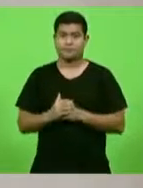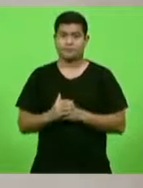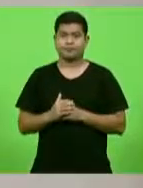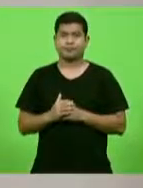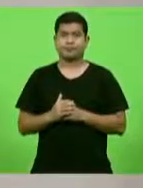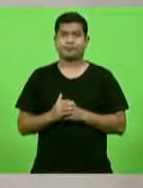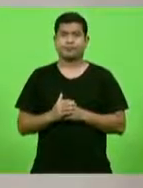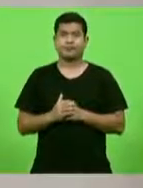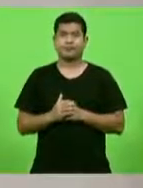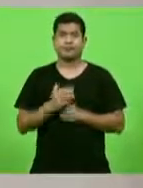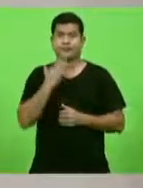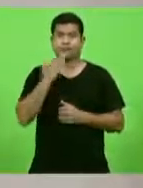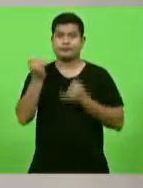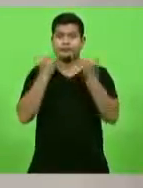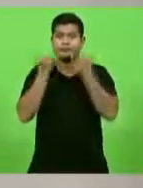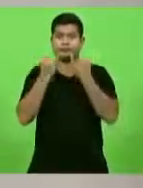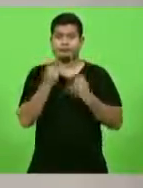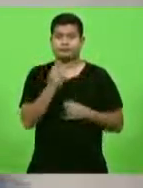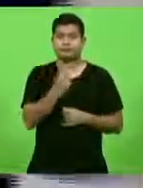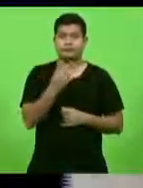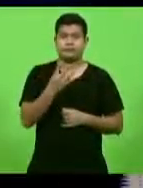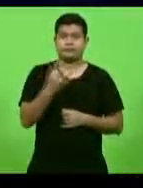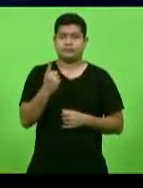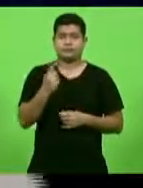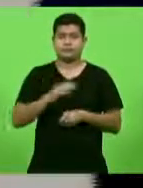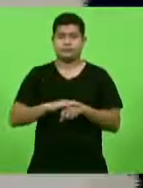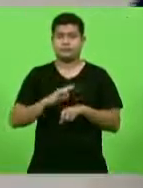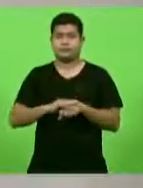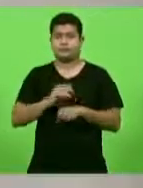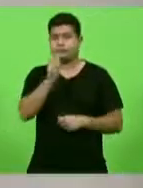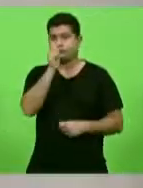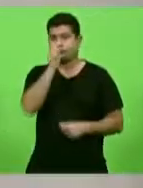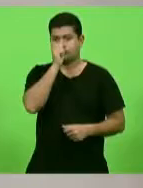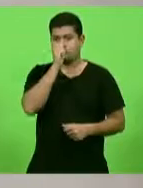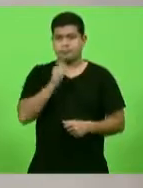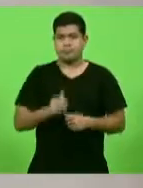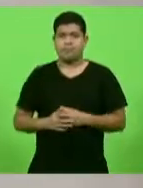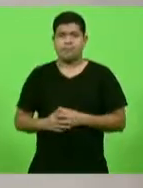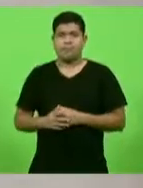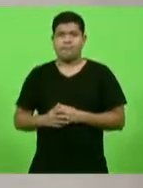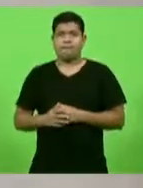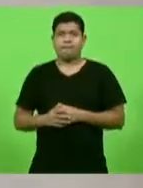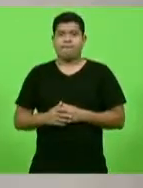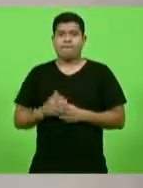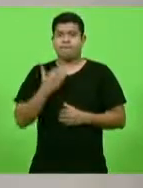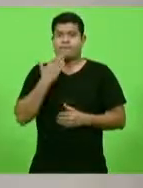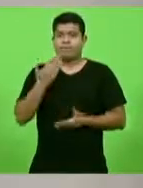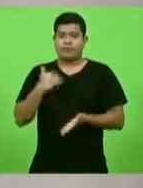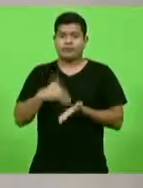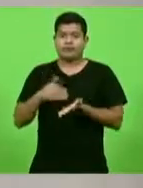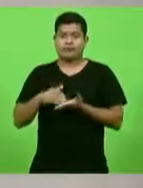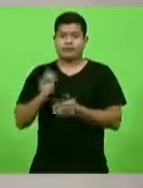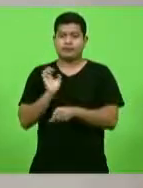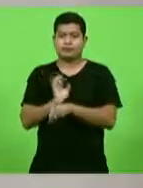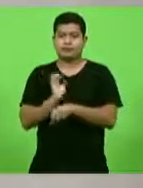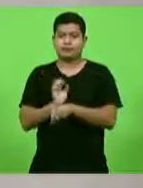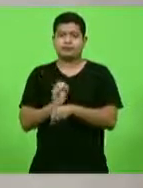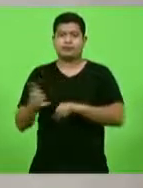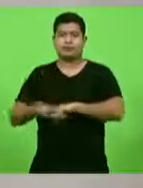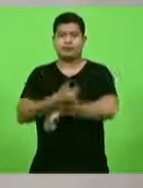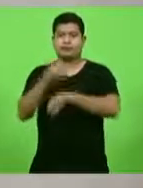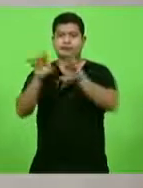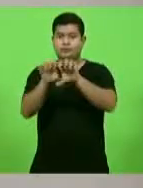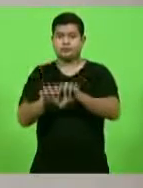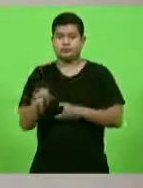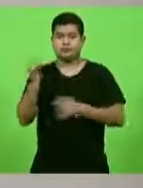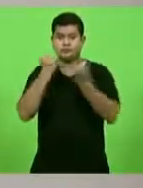Pedido de informação número 241. Deputado João Amin, solicitando ao secretário de Estado da Infraestrutura informações acerca